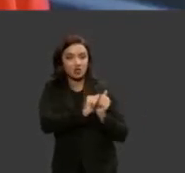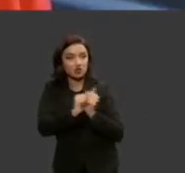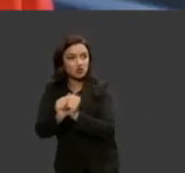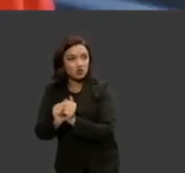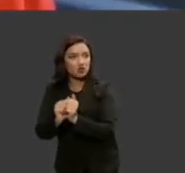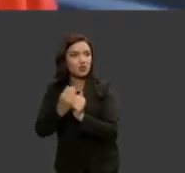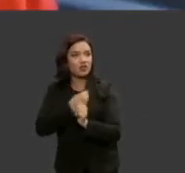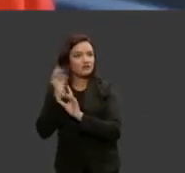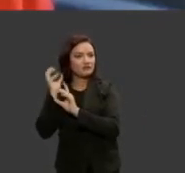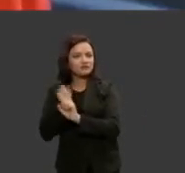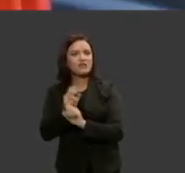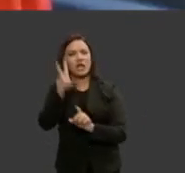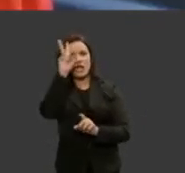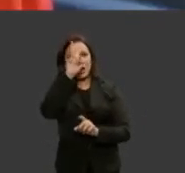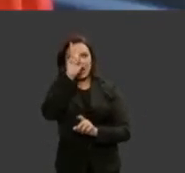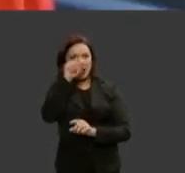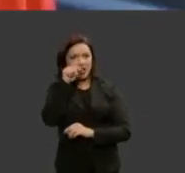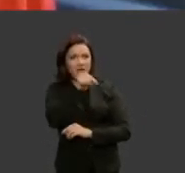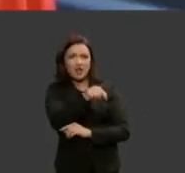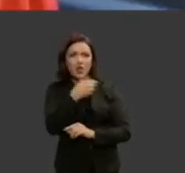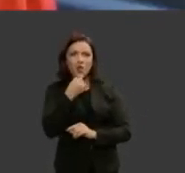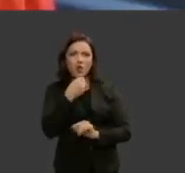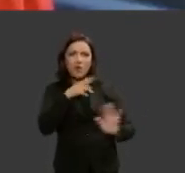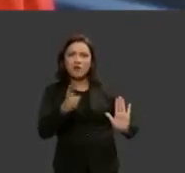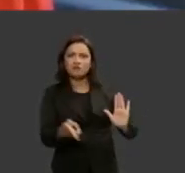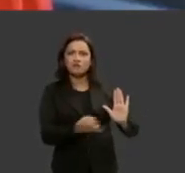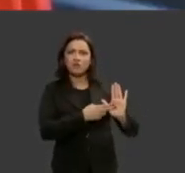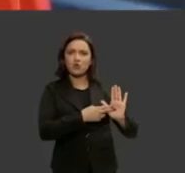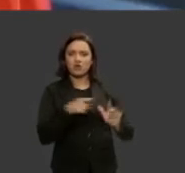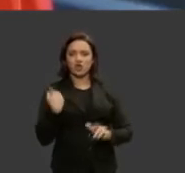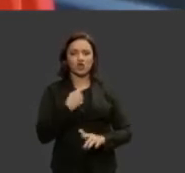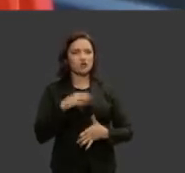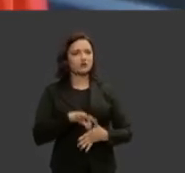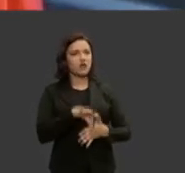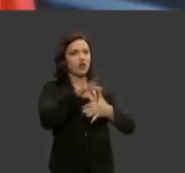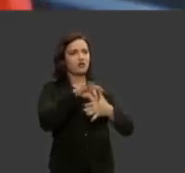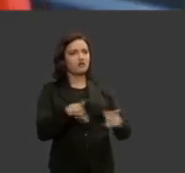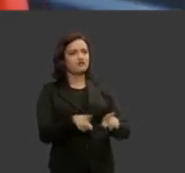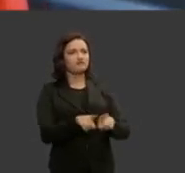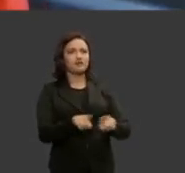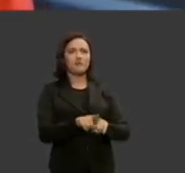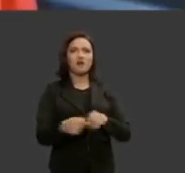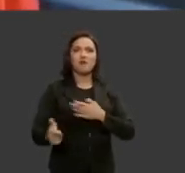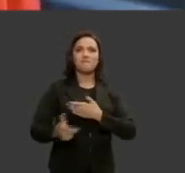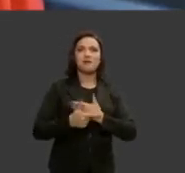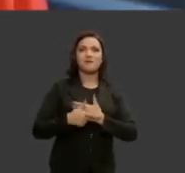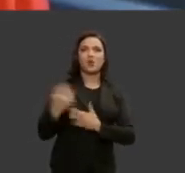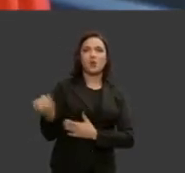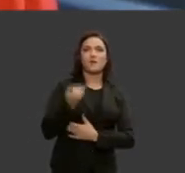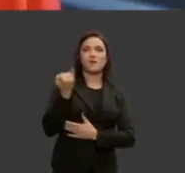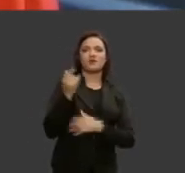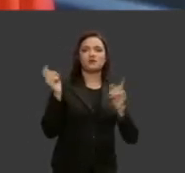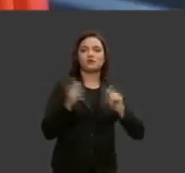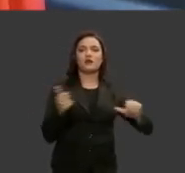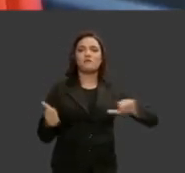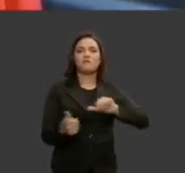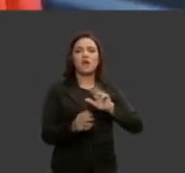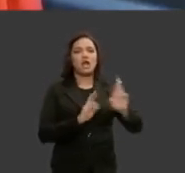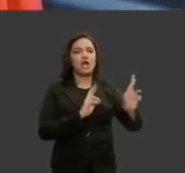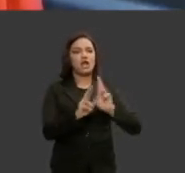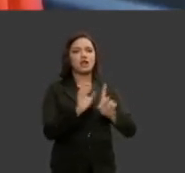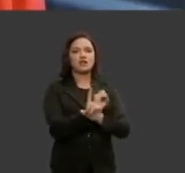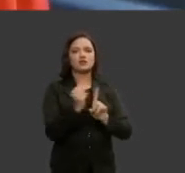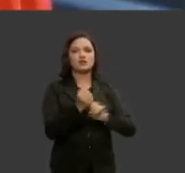e que lembre-se que reconheçam a liderança que nós exercemos e o papel importante da mudança das relações